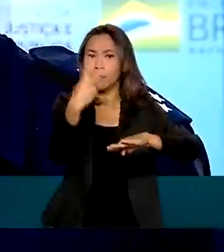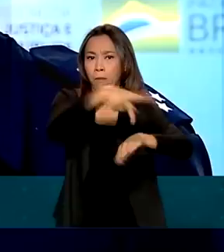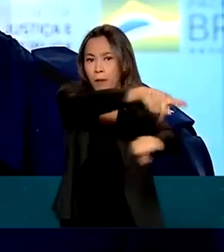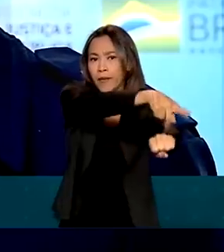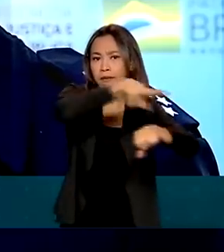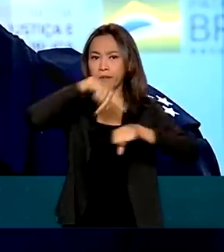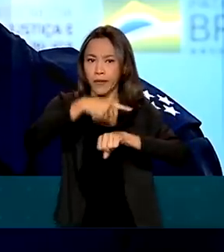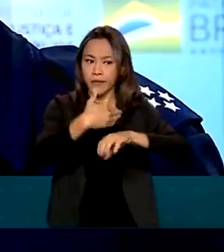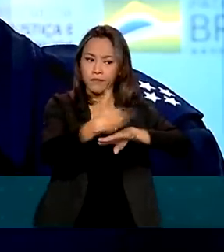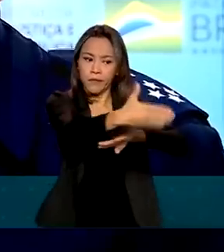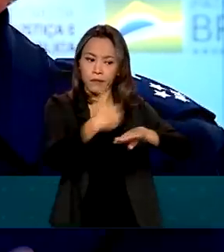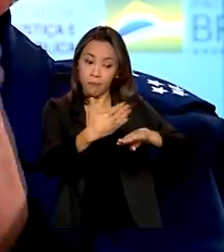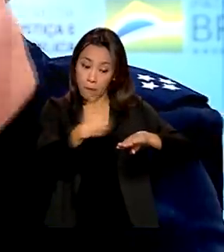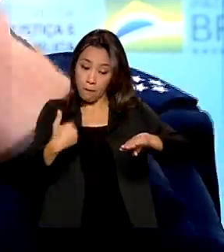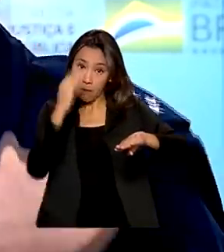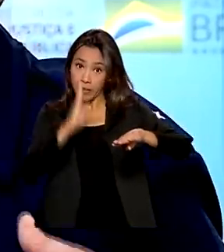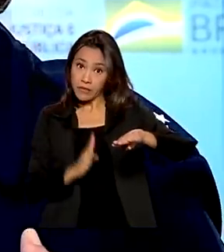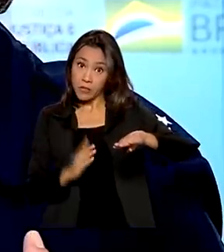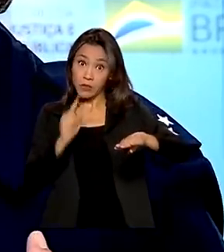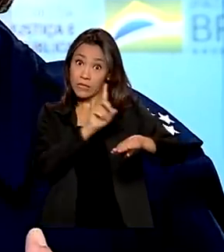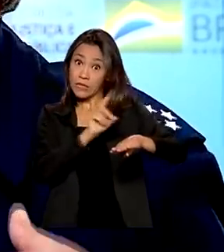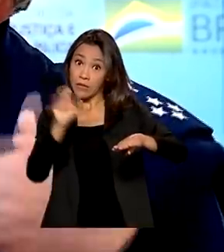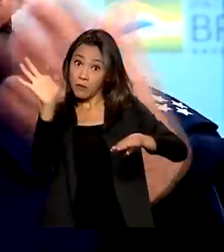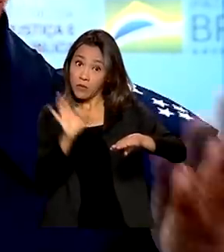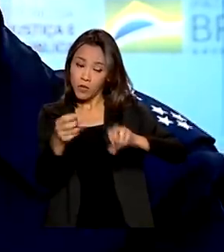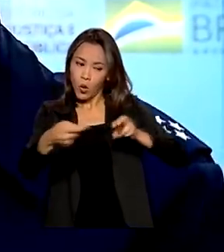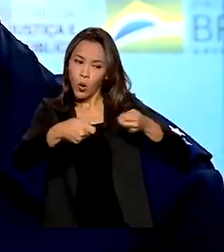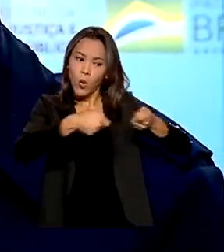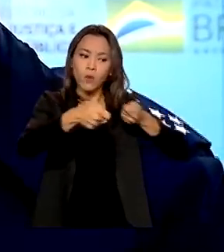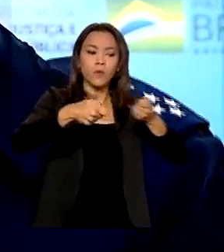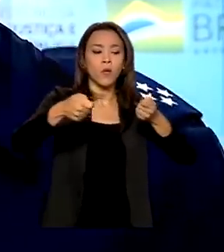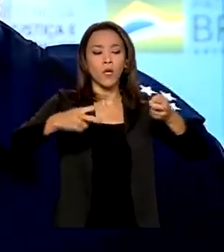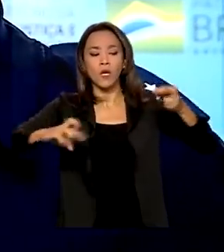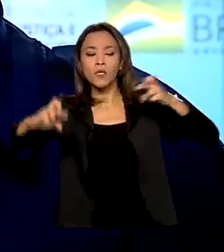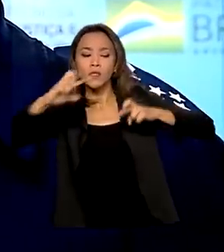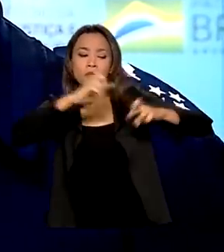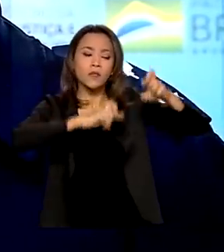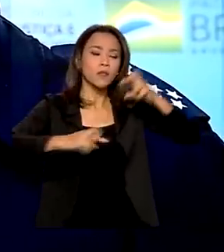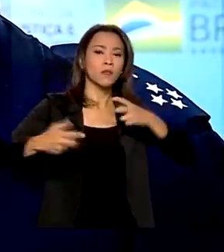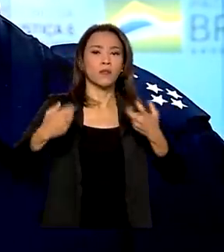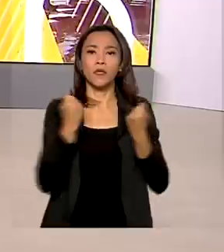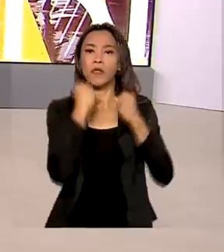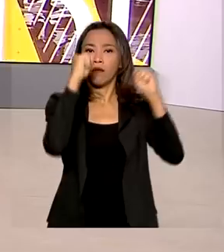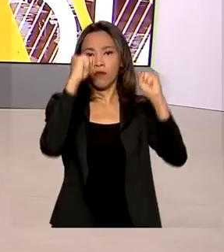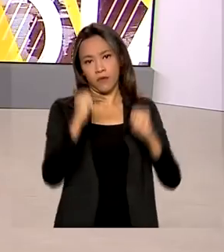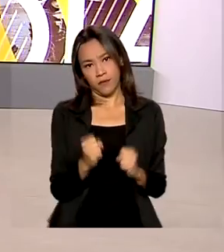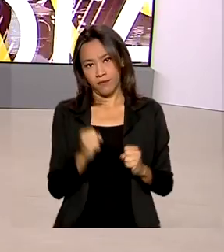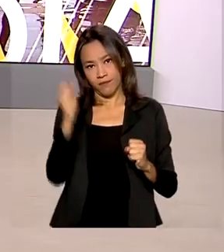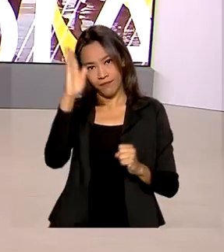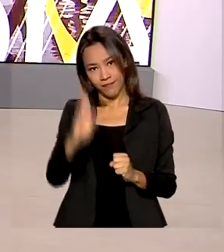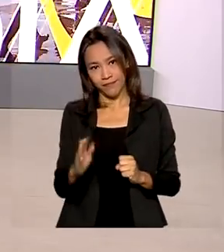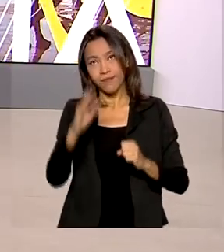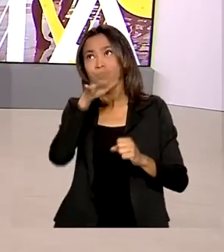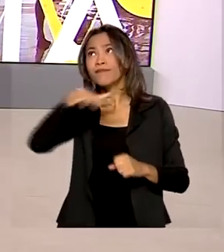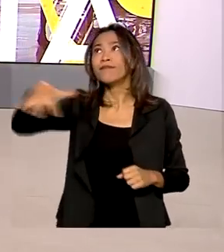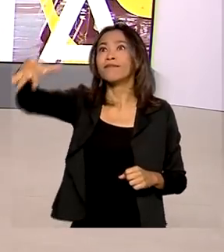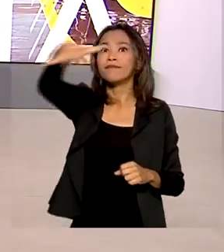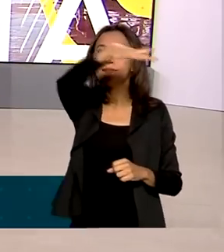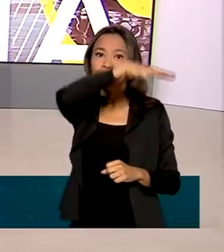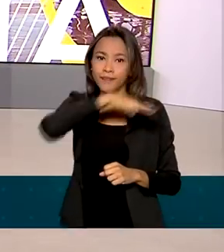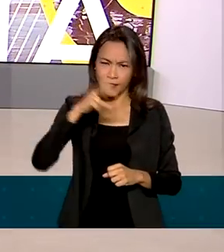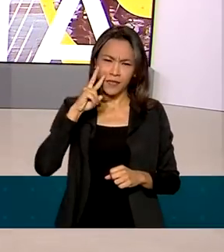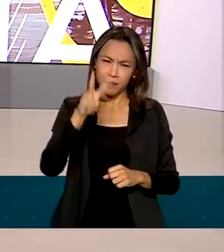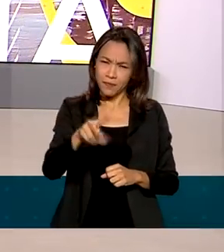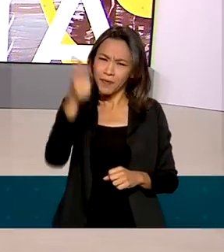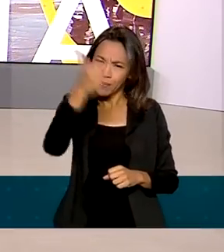% da nossa área, tanto em controle quanto em defender o espaço aéreo brasileiro. Você pode rever as reportagens